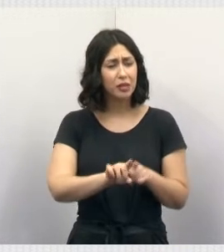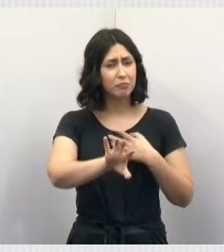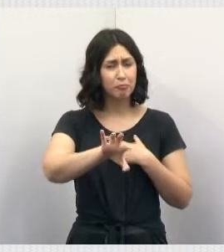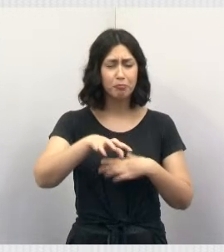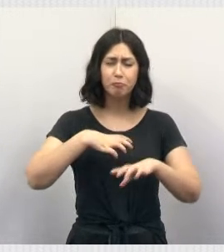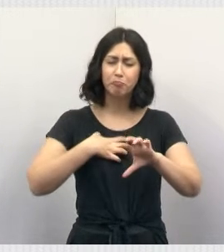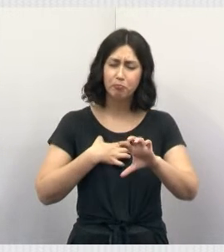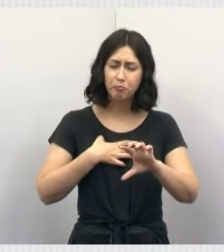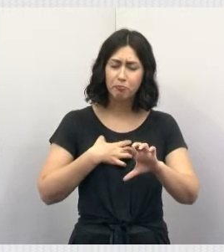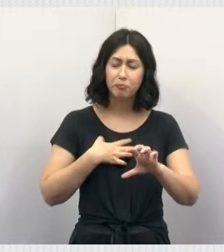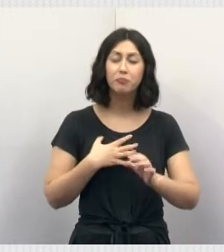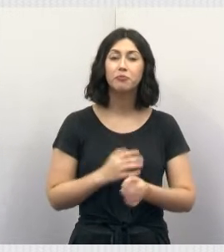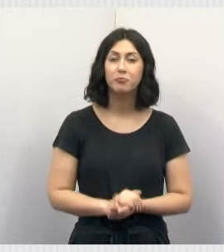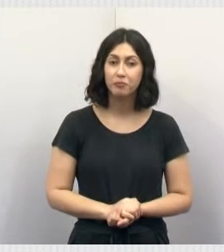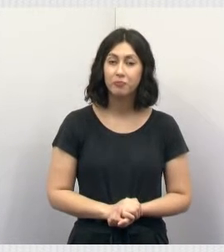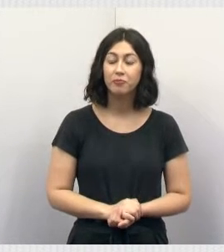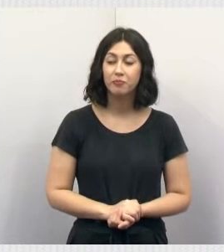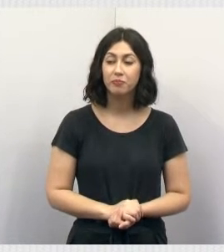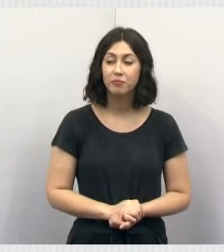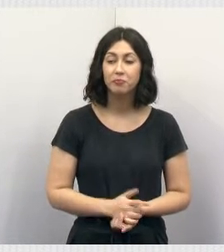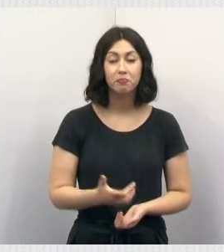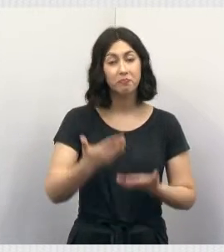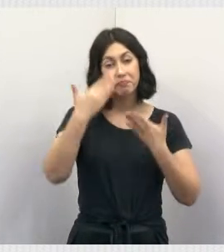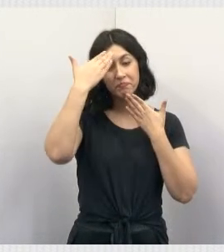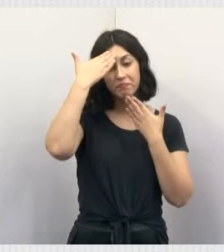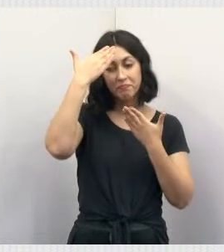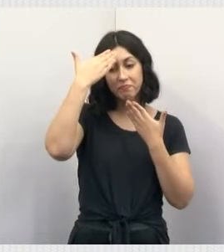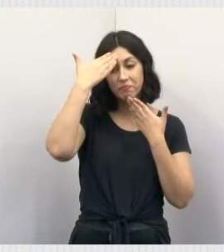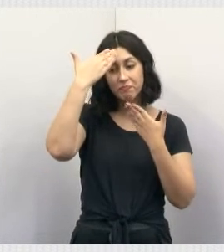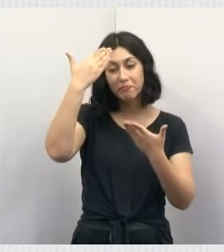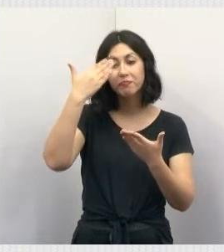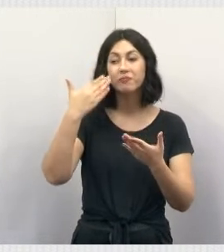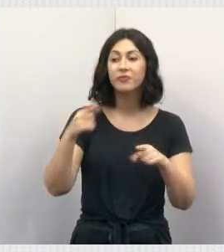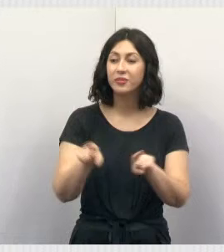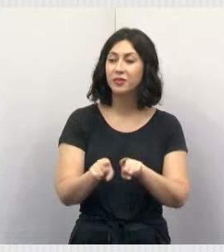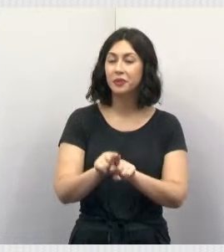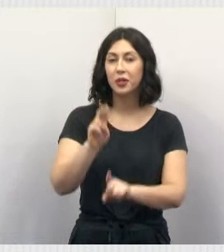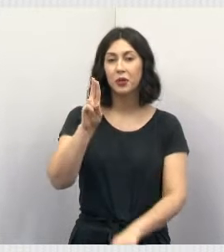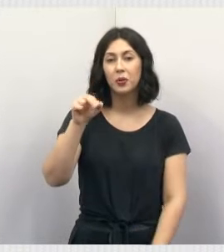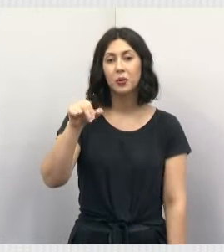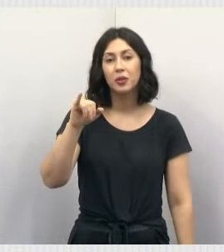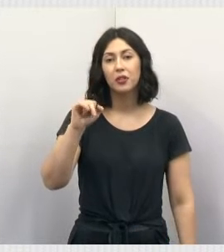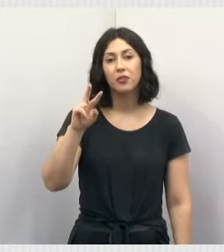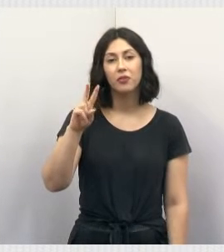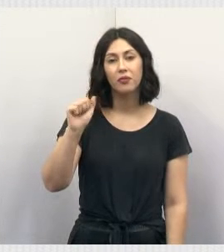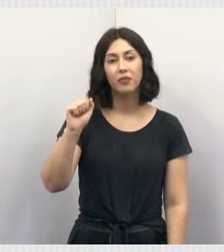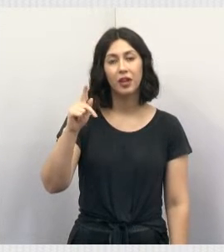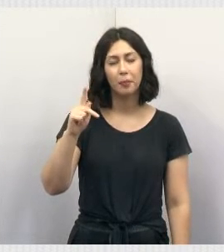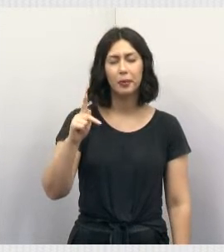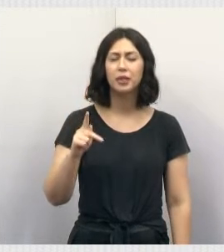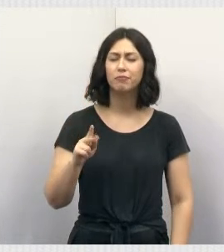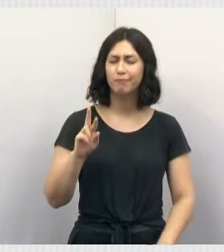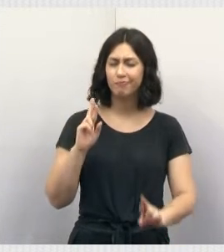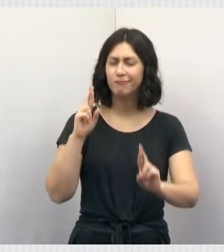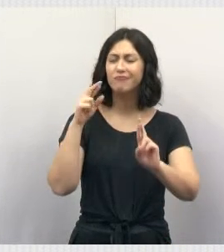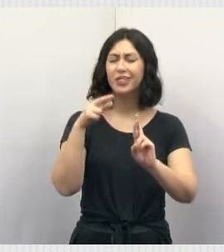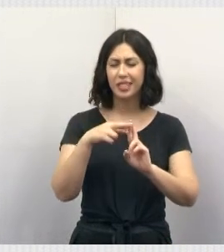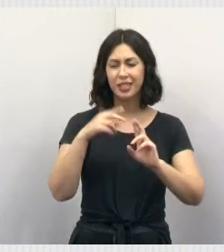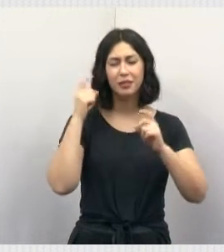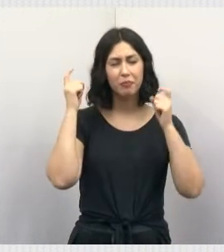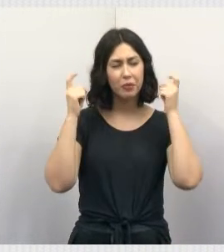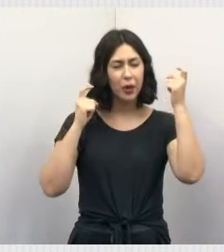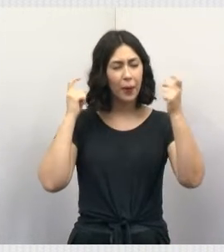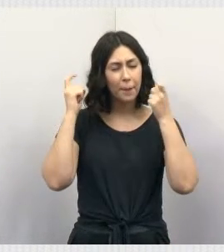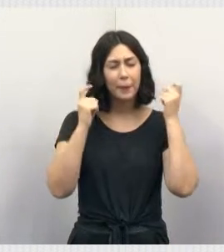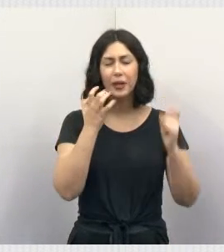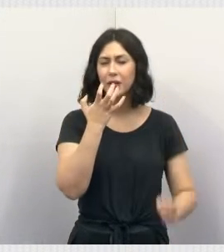pelos animais que merecem dano. Então, fica aqui a minha gratidão, e a escola Univap, um exemplo, não é? De estar se preocupando aí também com a causa